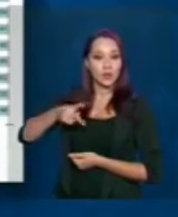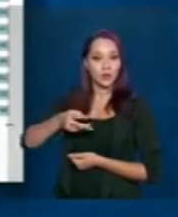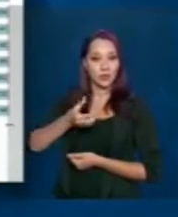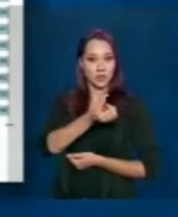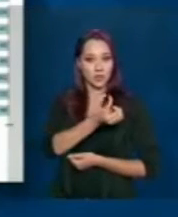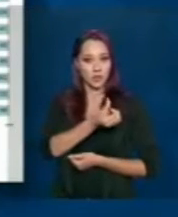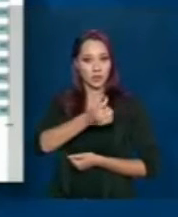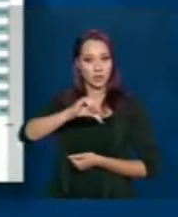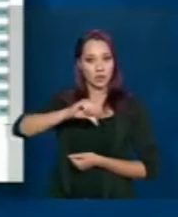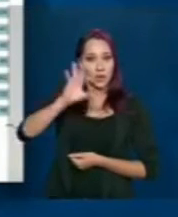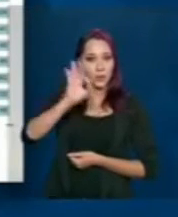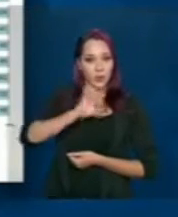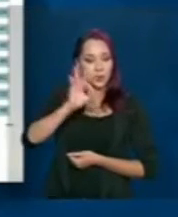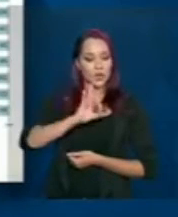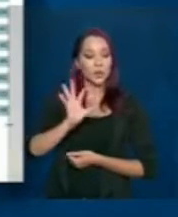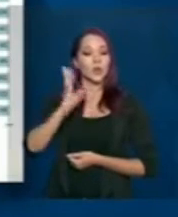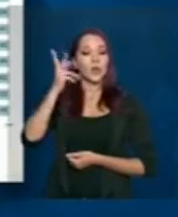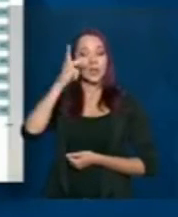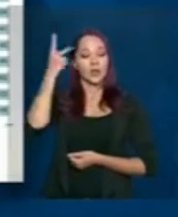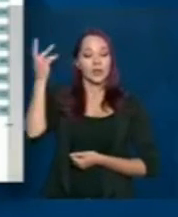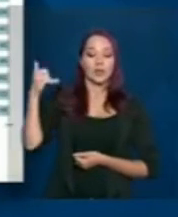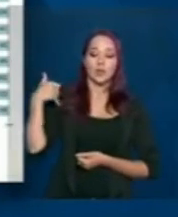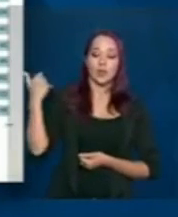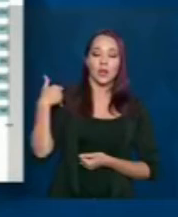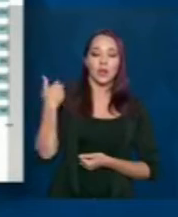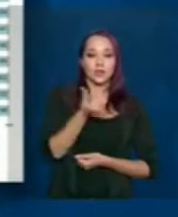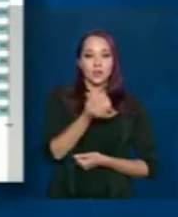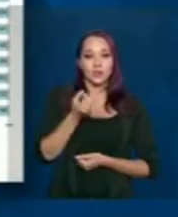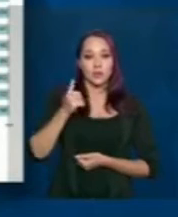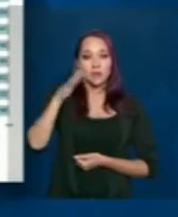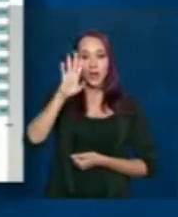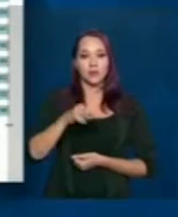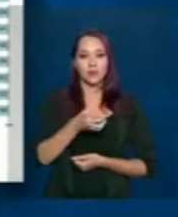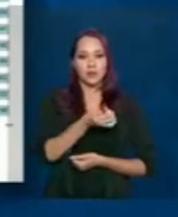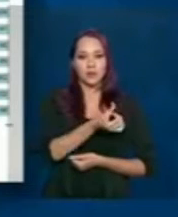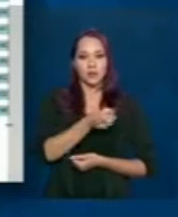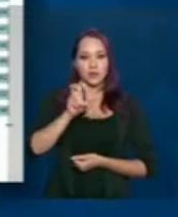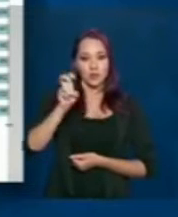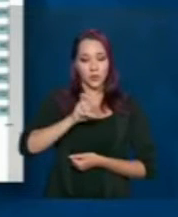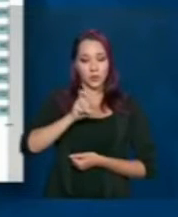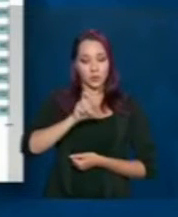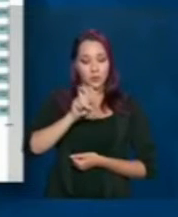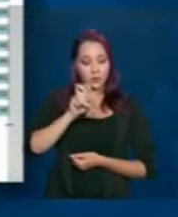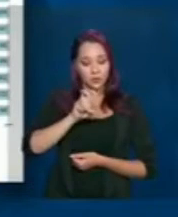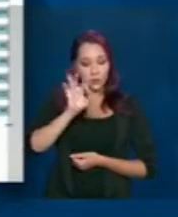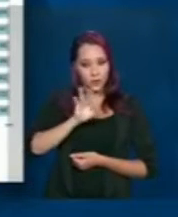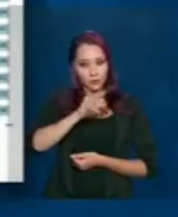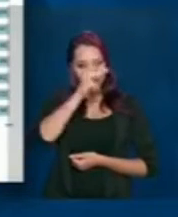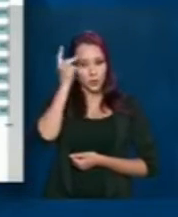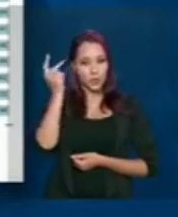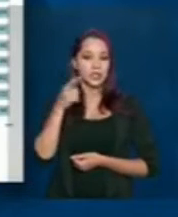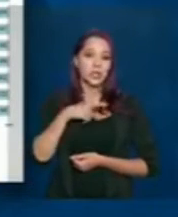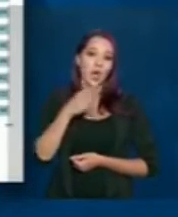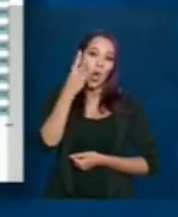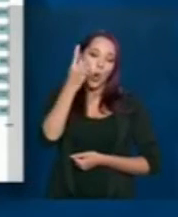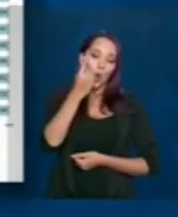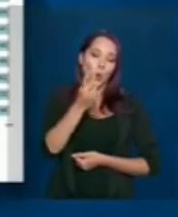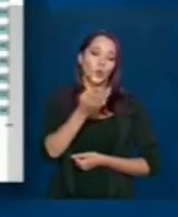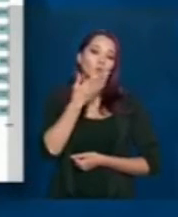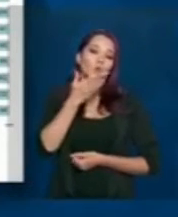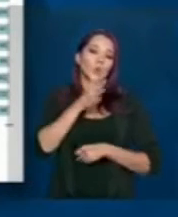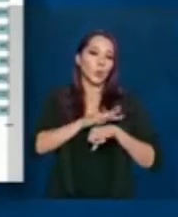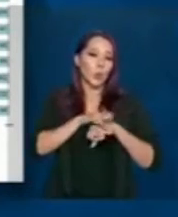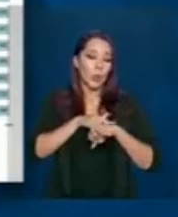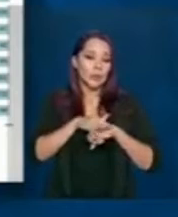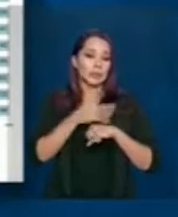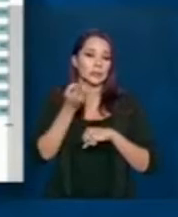% desses óbitos ocorreram em pessoas acima de 60 anos e 65% das pessoas apresentaram pelo menos um fator de risco